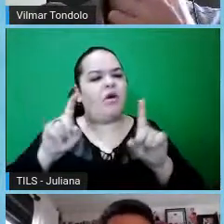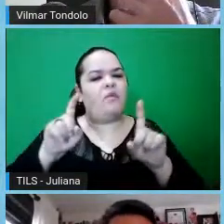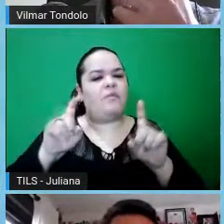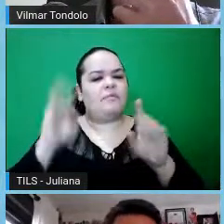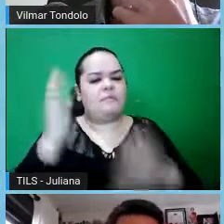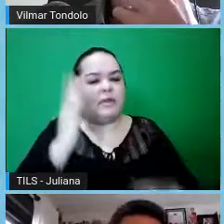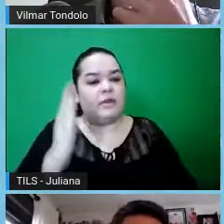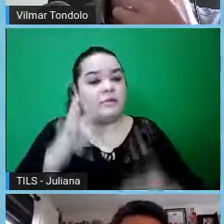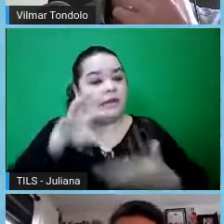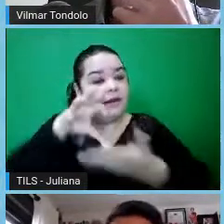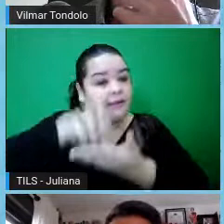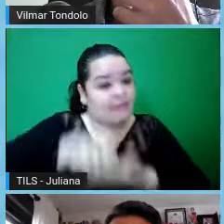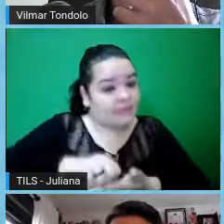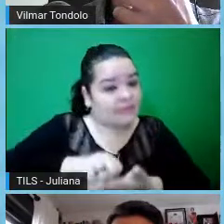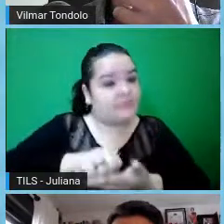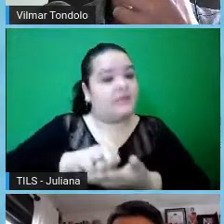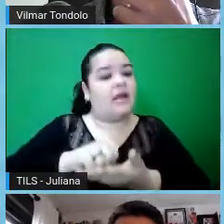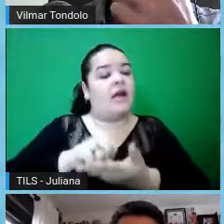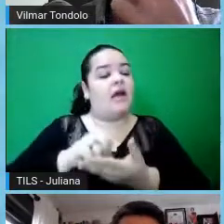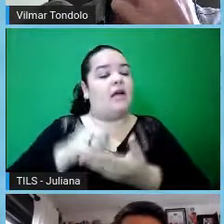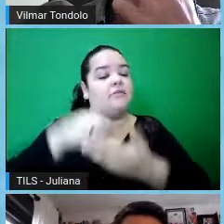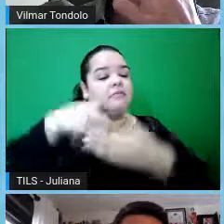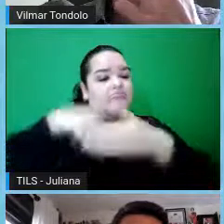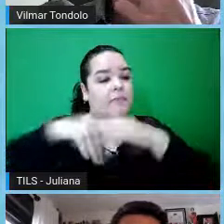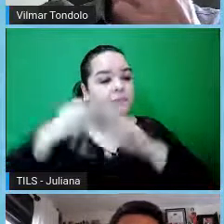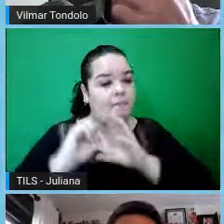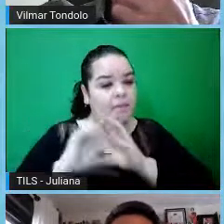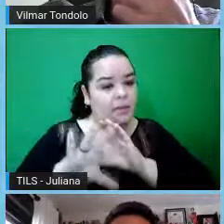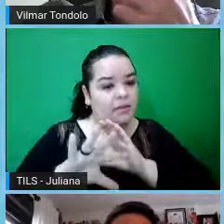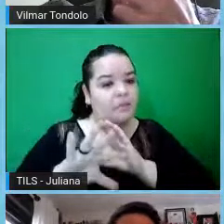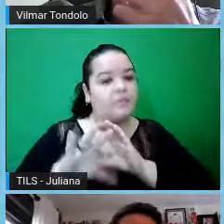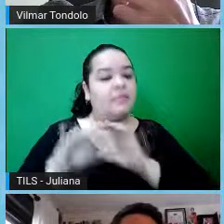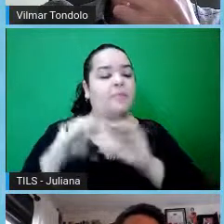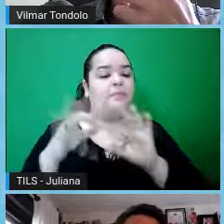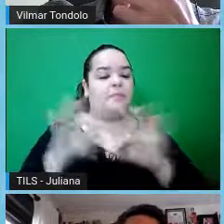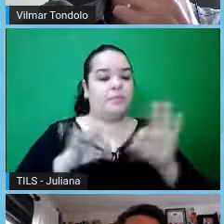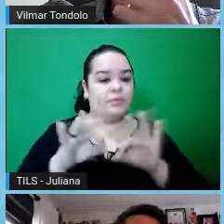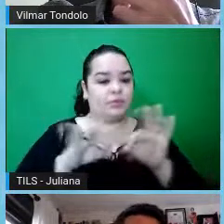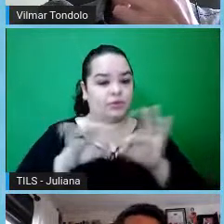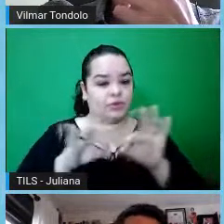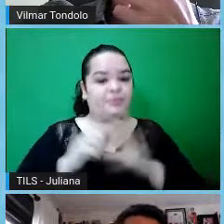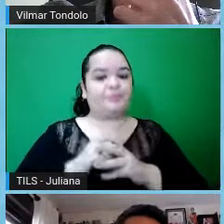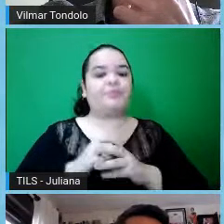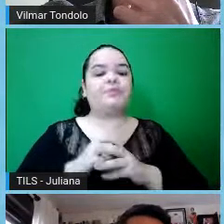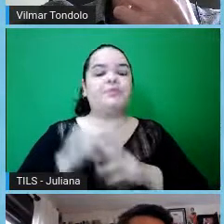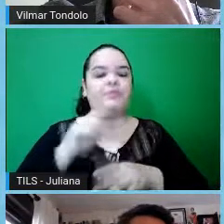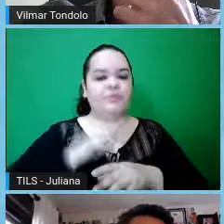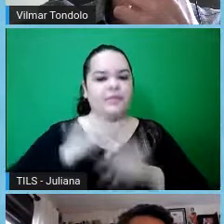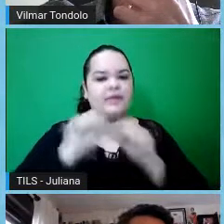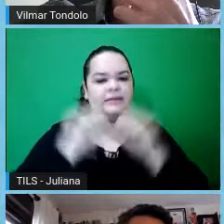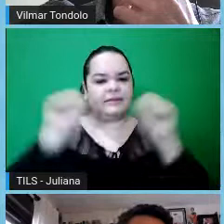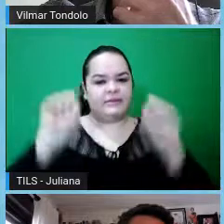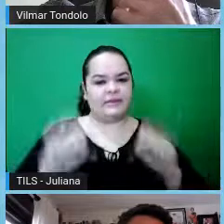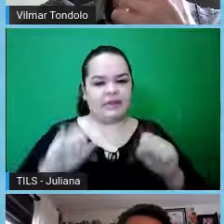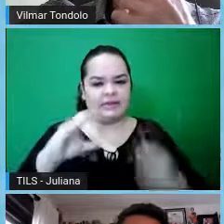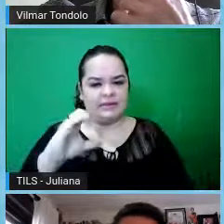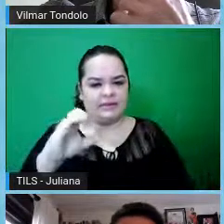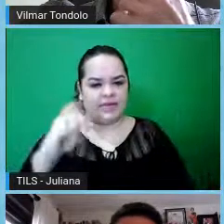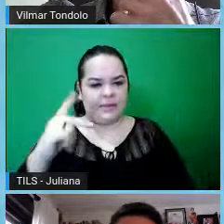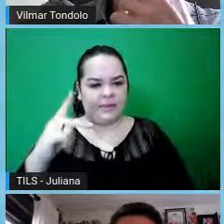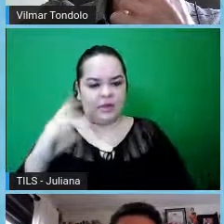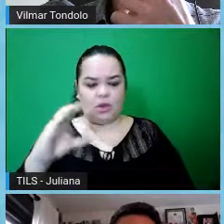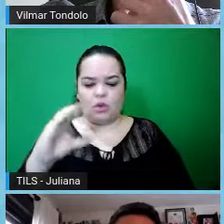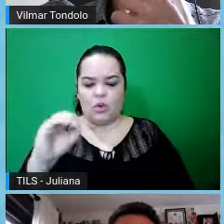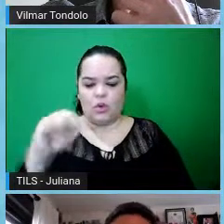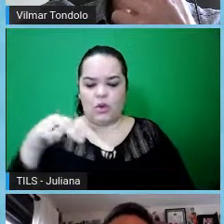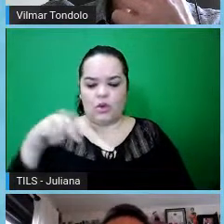cadastrar e submeter um projeto na plataforma. Então, o sistema CEP-CONEP, né, CEP é de Comitê de Ética em Pesquisa, CONEP,